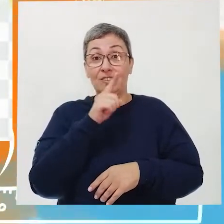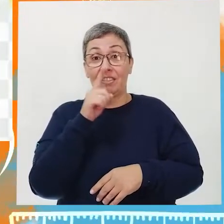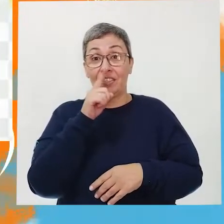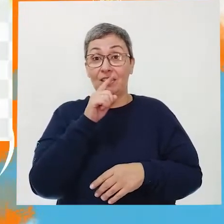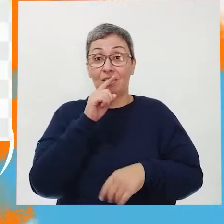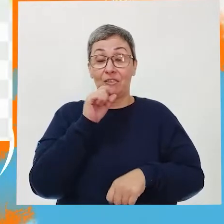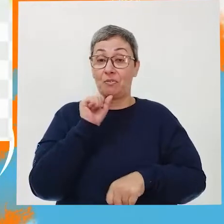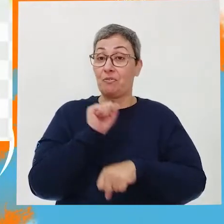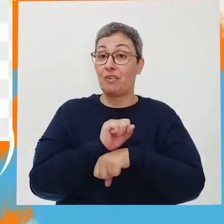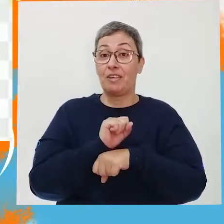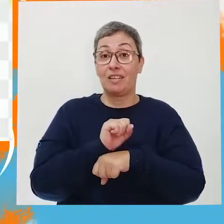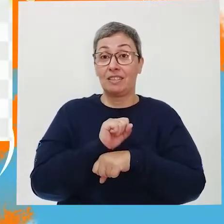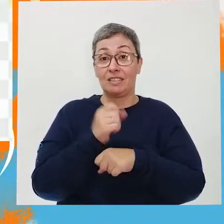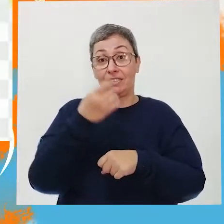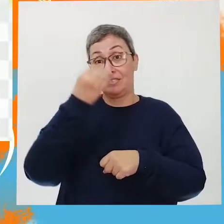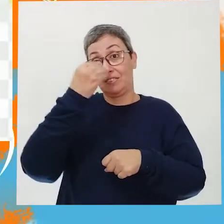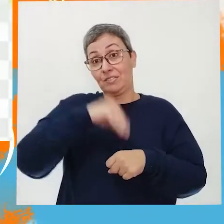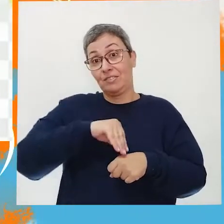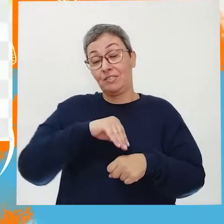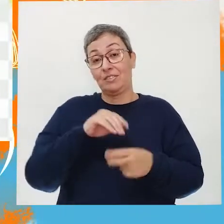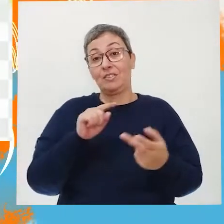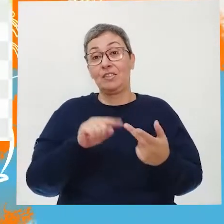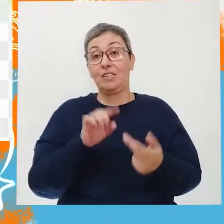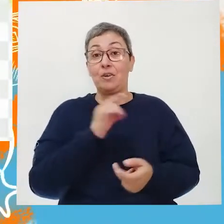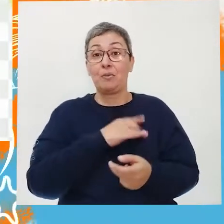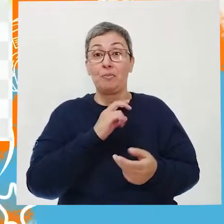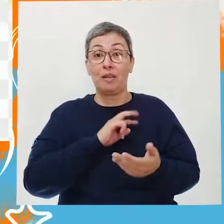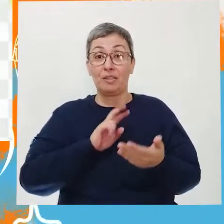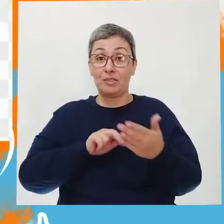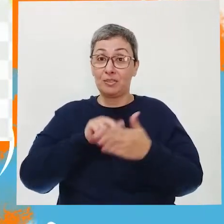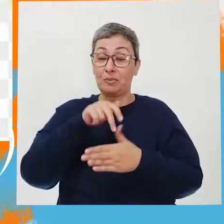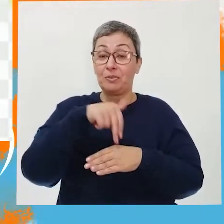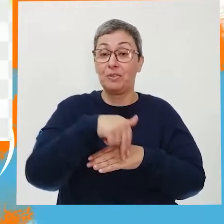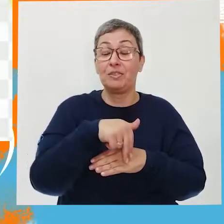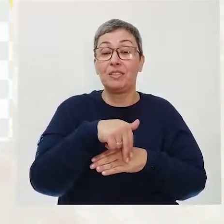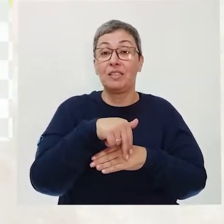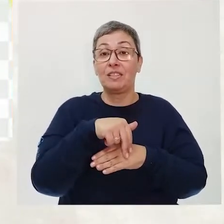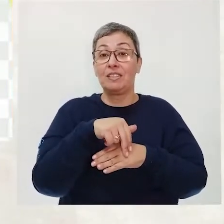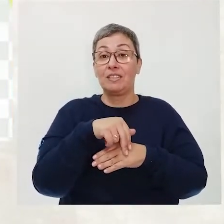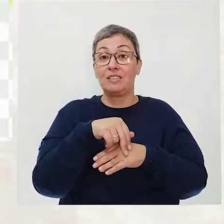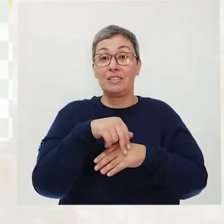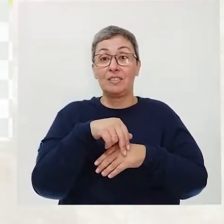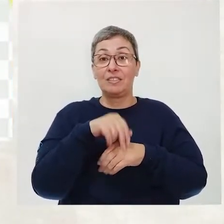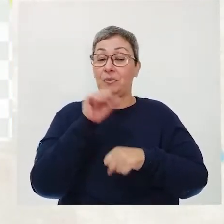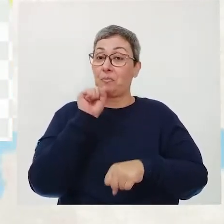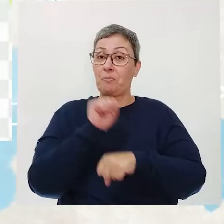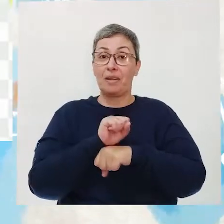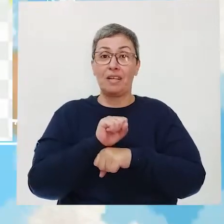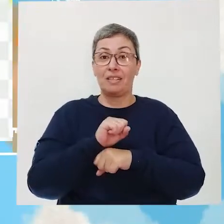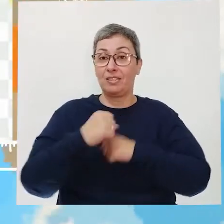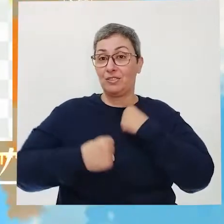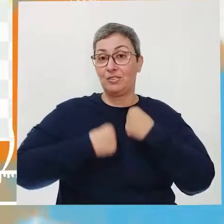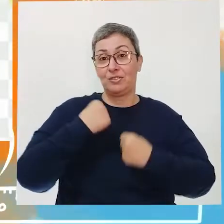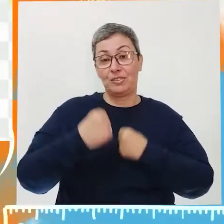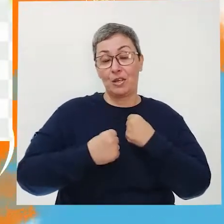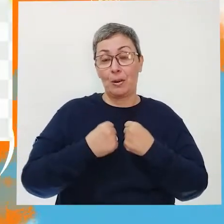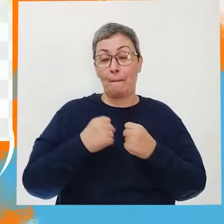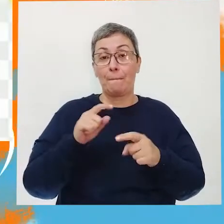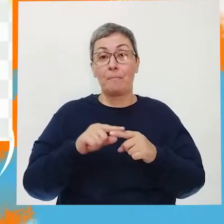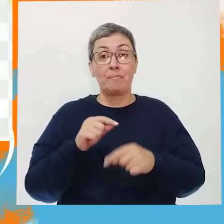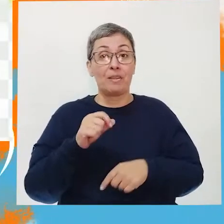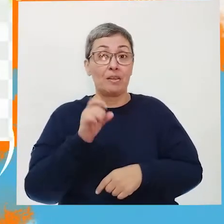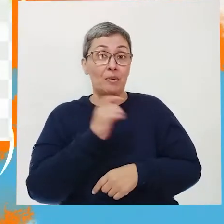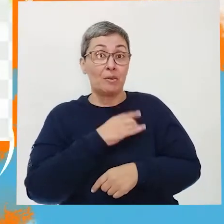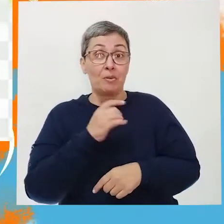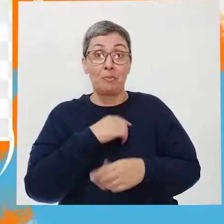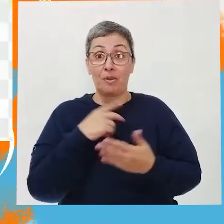desistir. Que o medo dos tropeços não lhe impeça de correr. Que